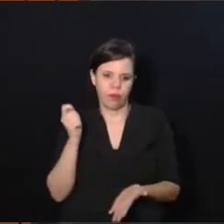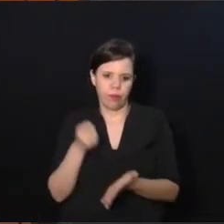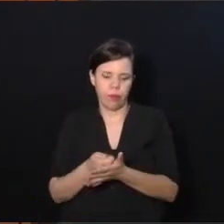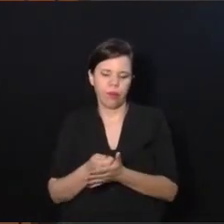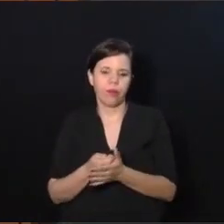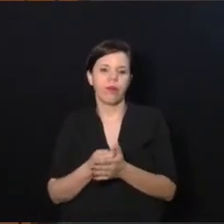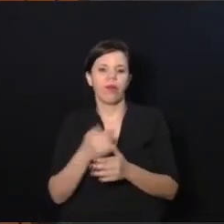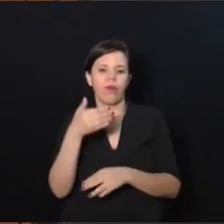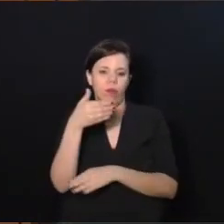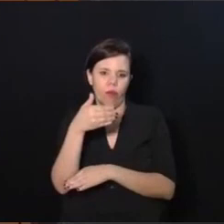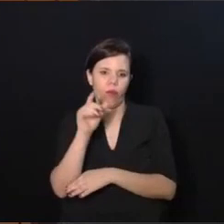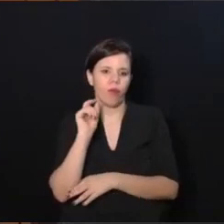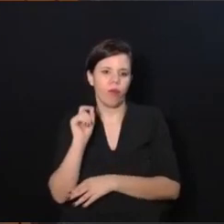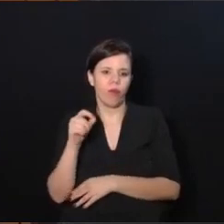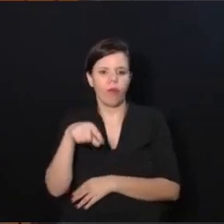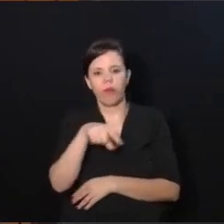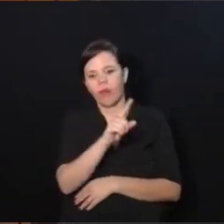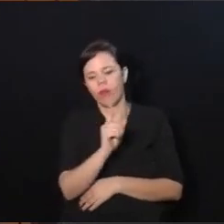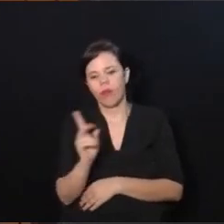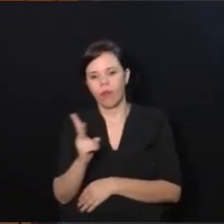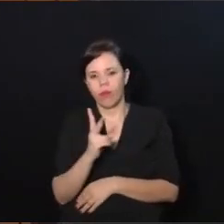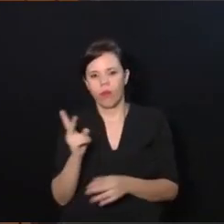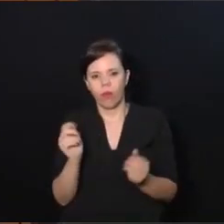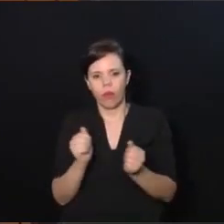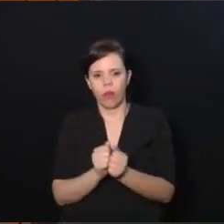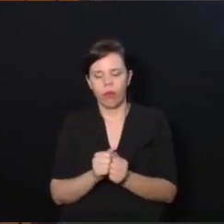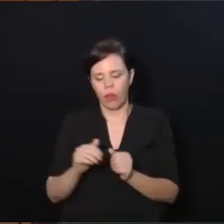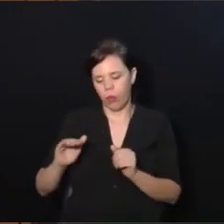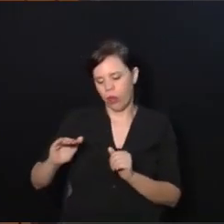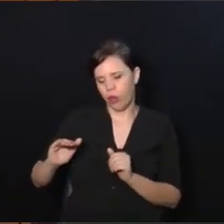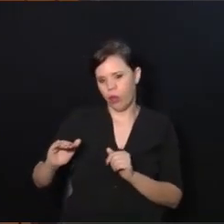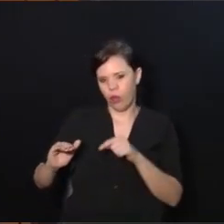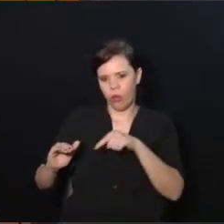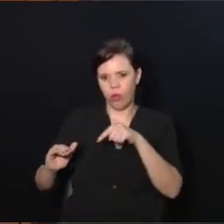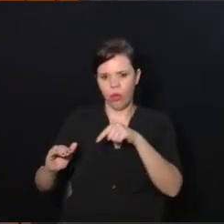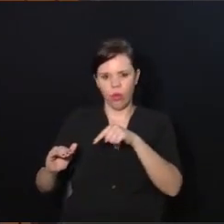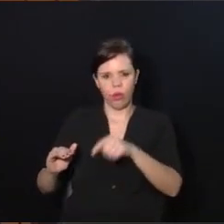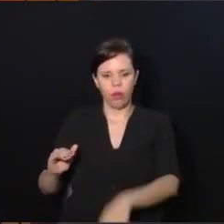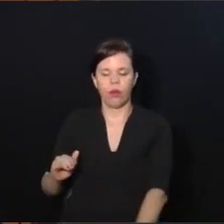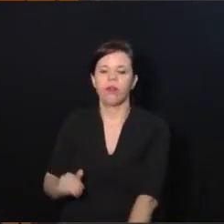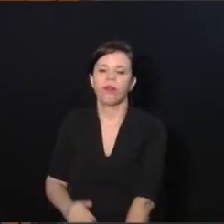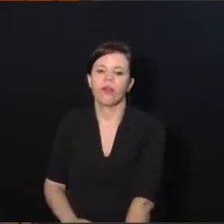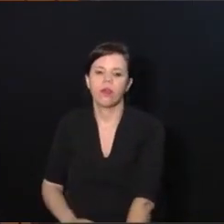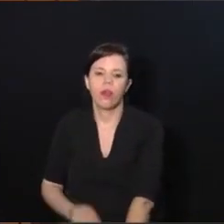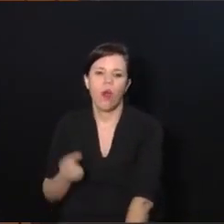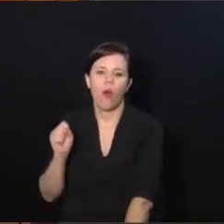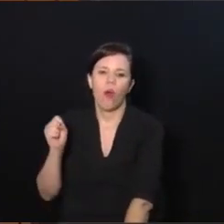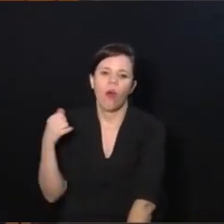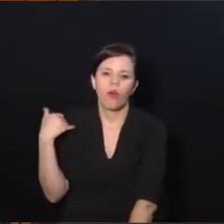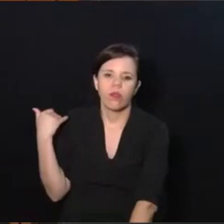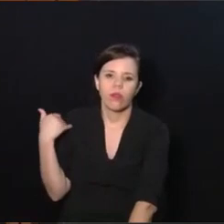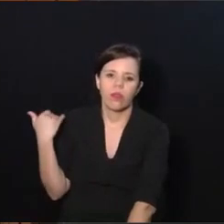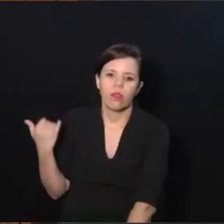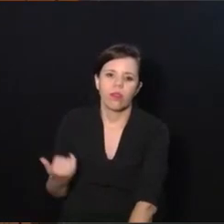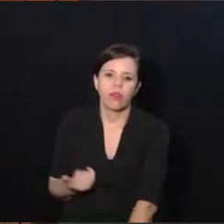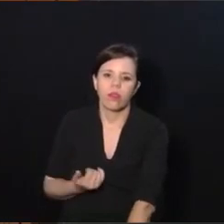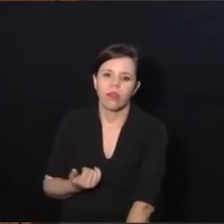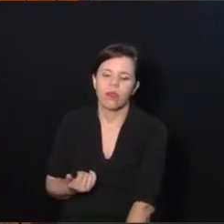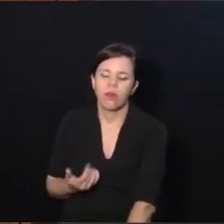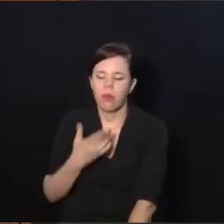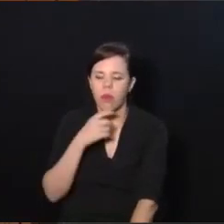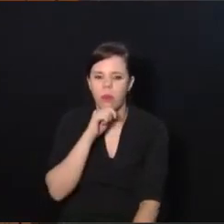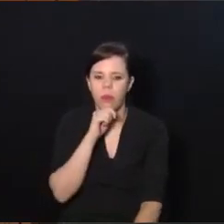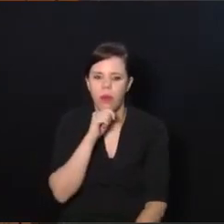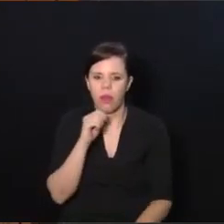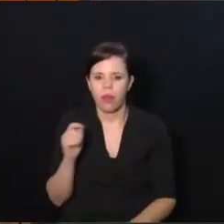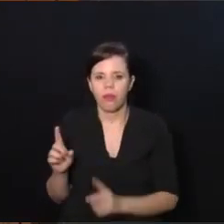uma hospedagem para eu e ele, eu pequenininho lá com meus, sei lá, oito anos de idade, e meu pai